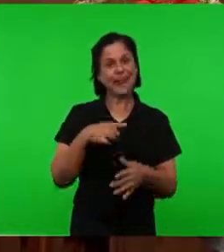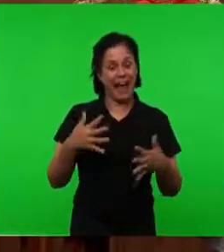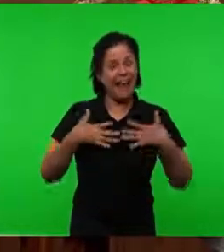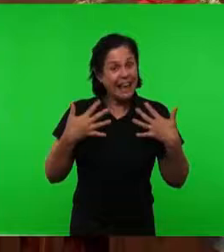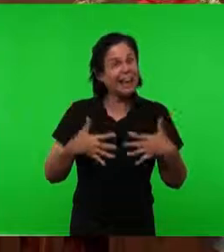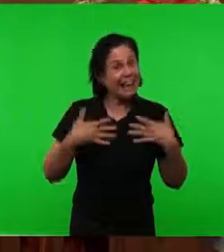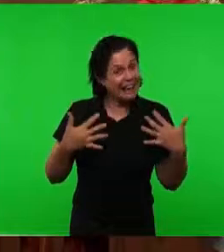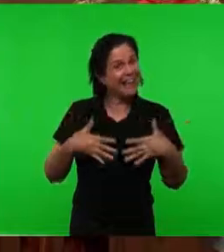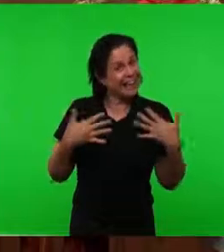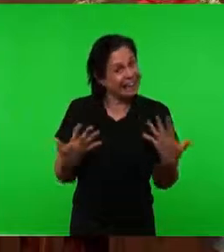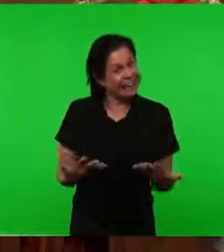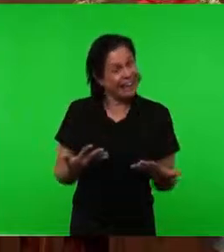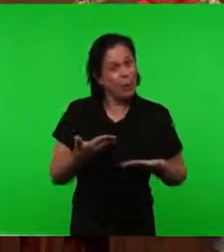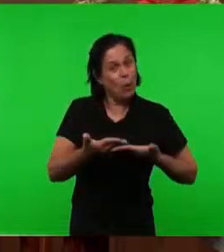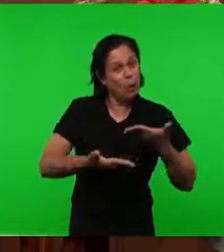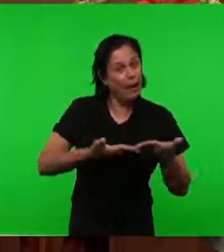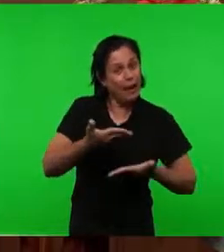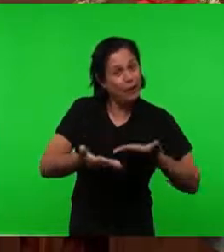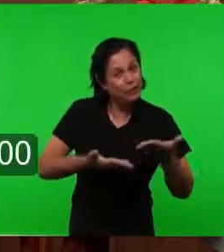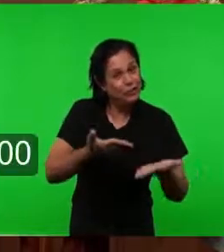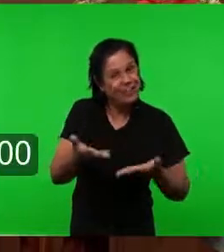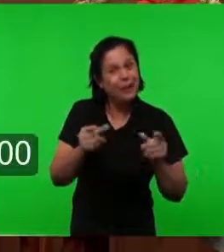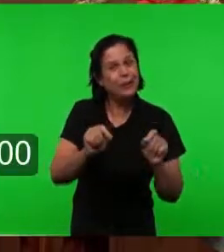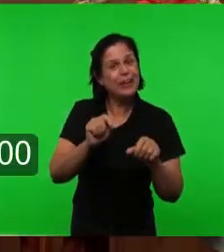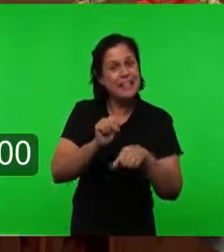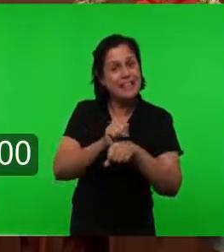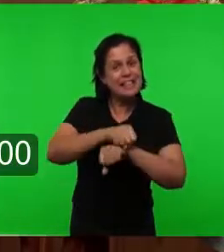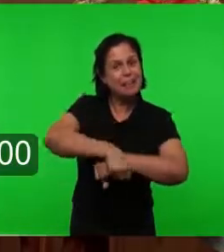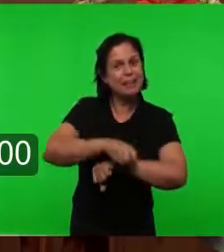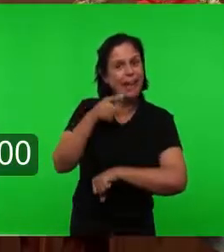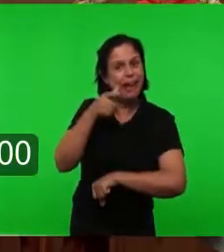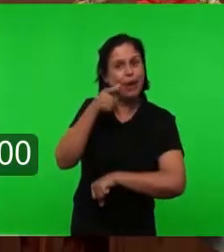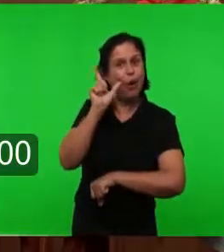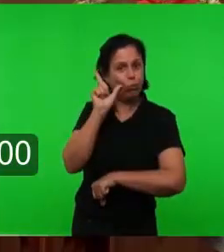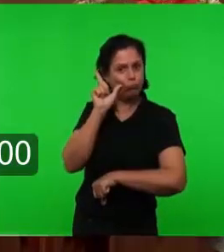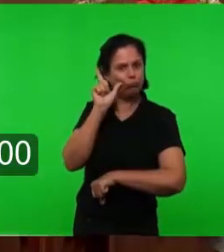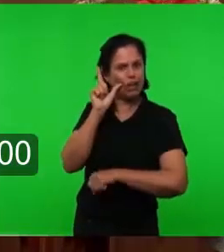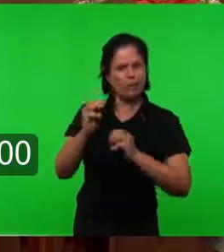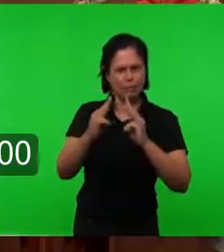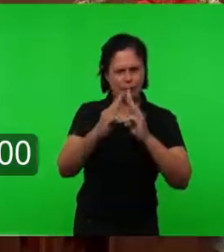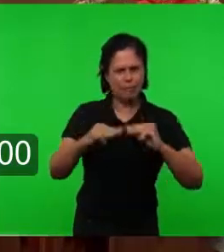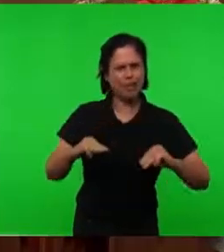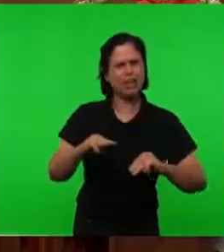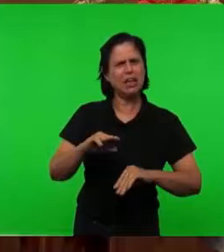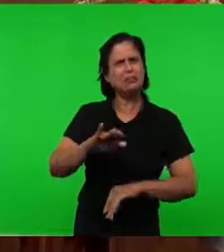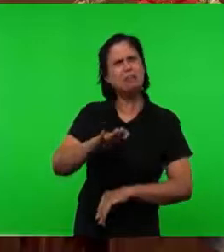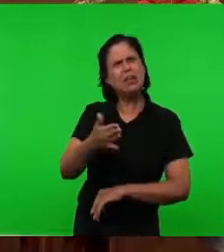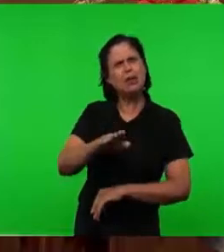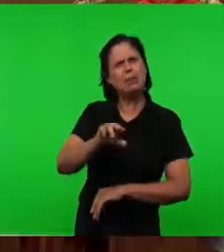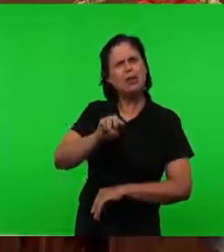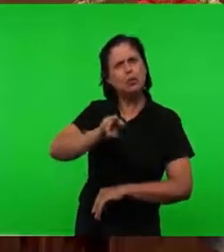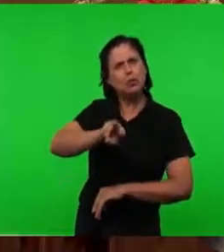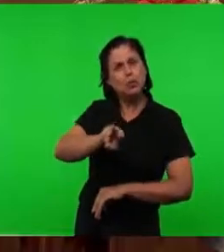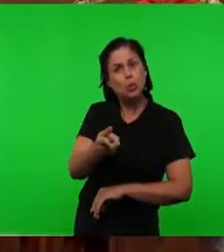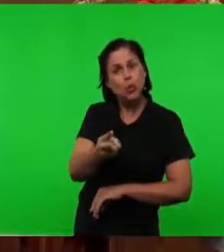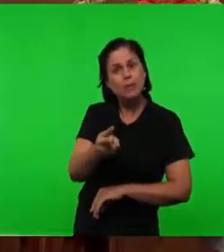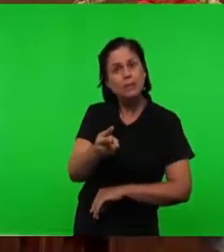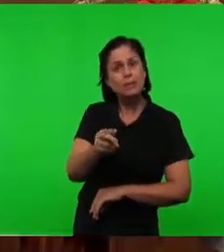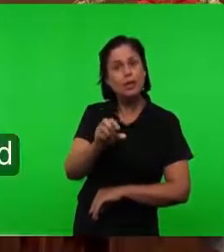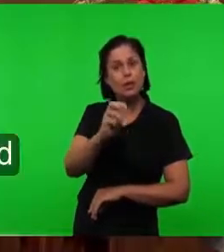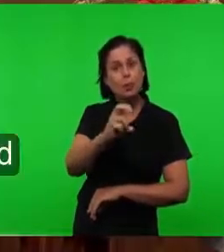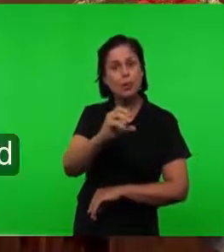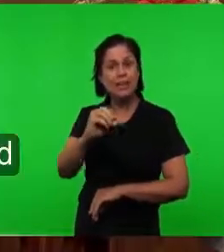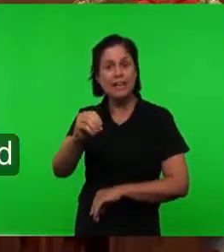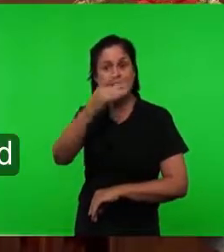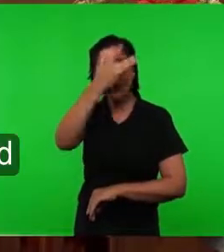compartilhar com as igrejas o seminário que nós tivemos ontem No Manaim, com mais de duas mil, quase duas mil e quinhentas pessoas No Manaim,